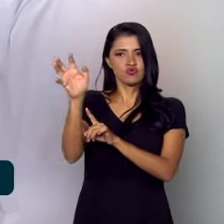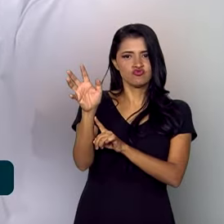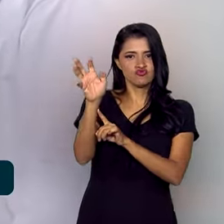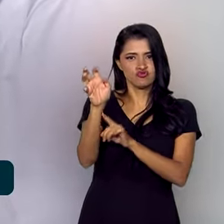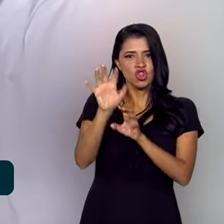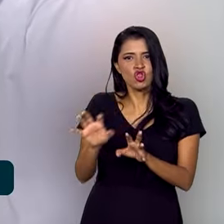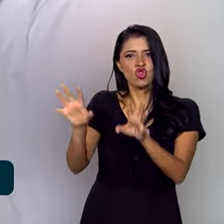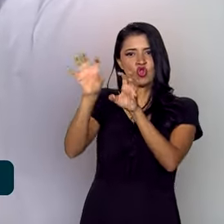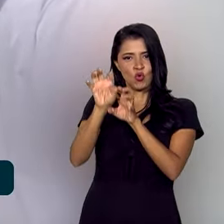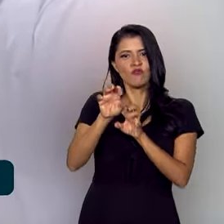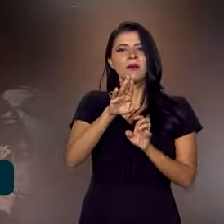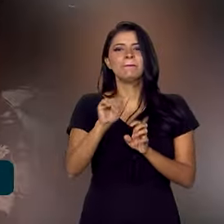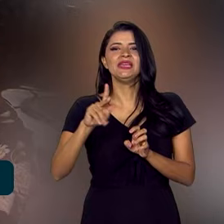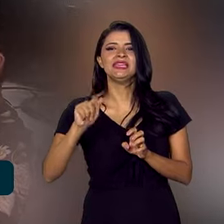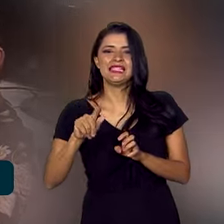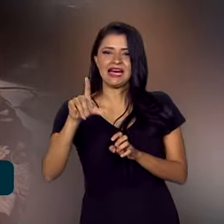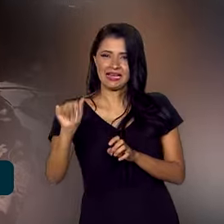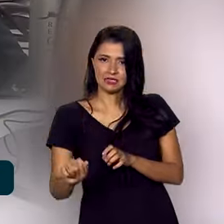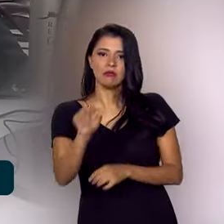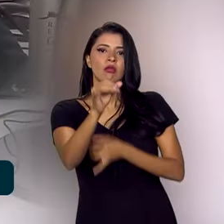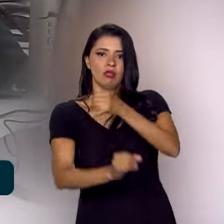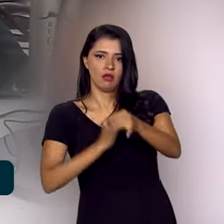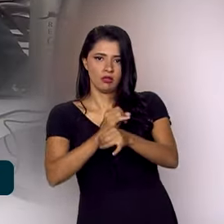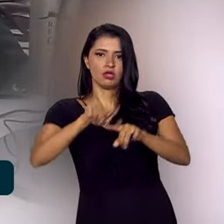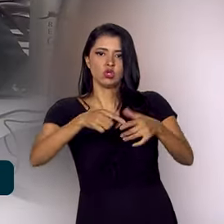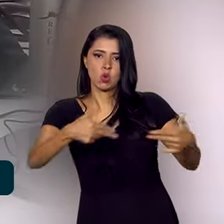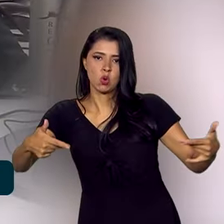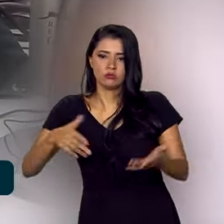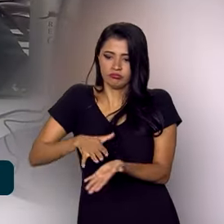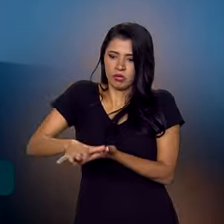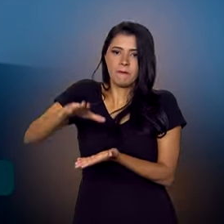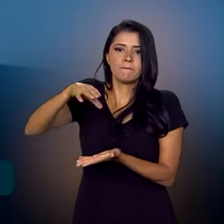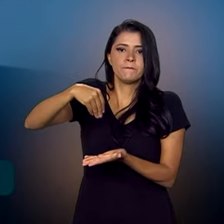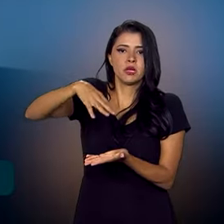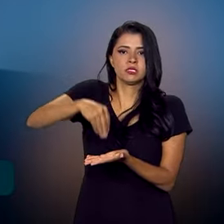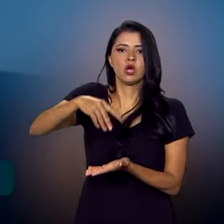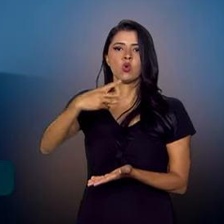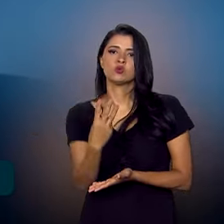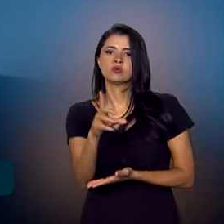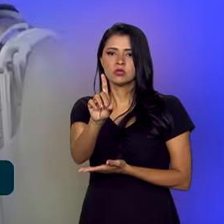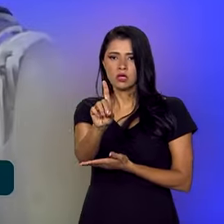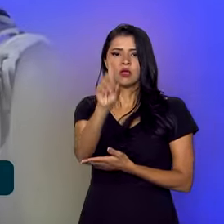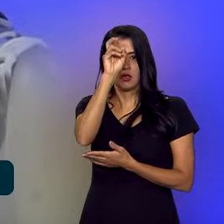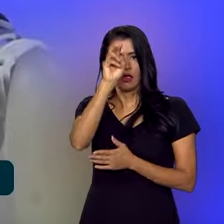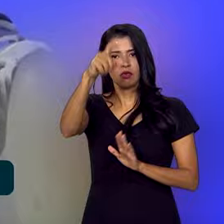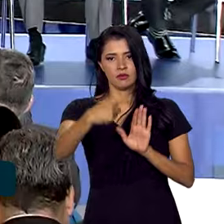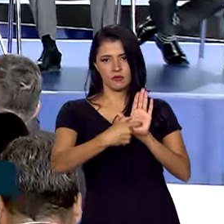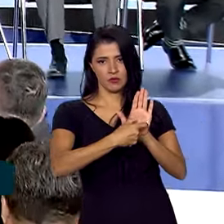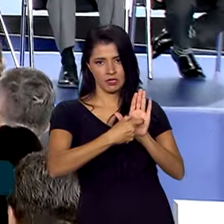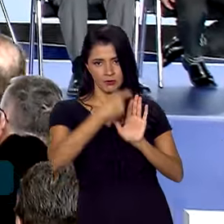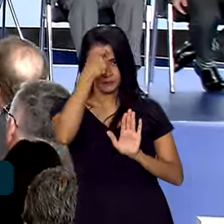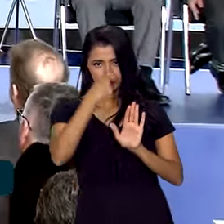utilização de big datas, internet das coisas, impressão 3D e inteligência artificial.